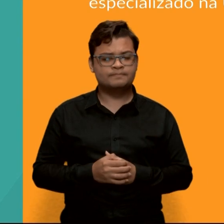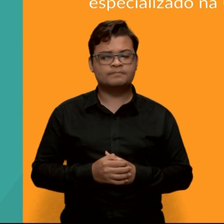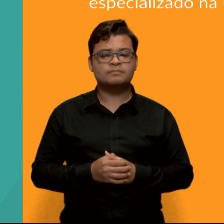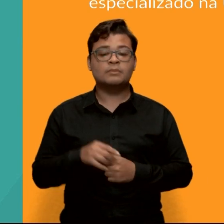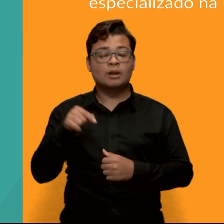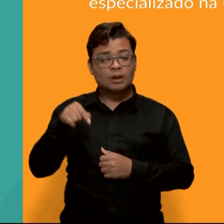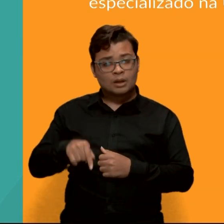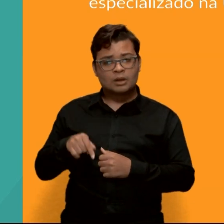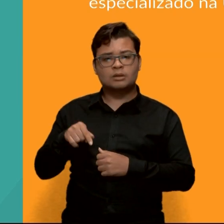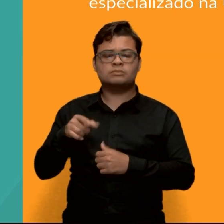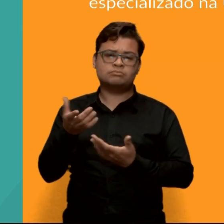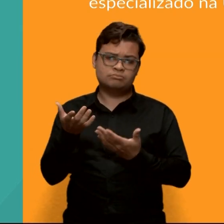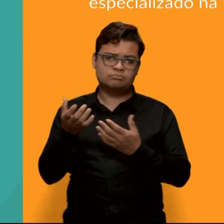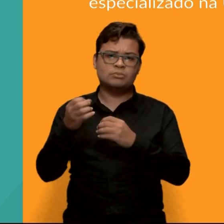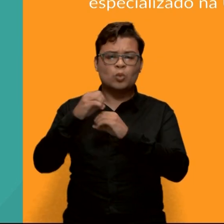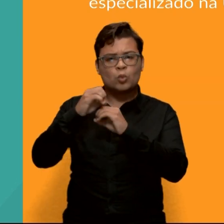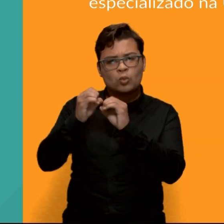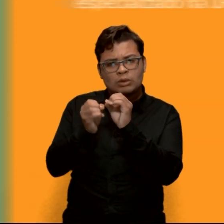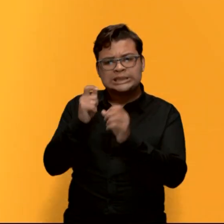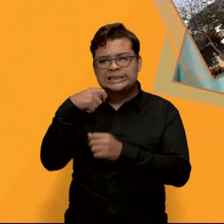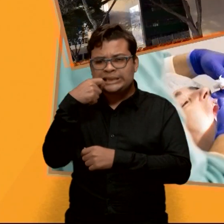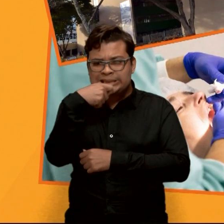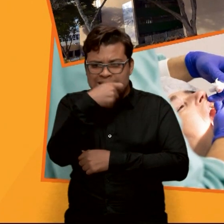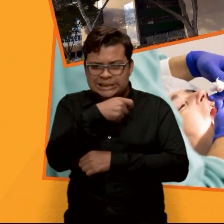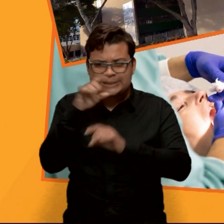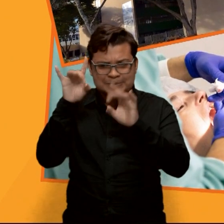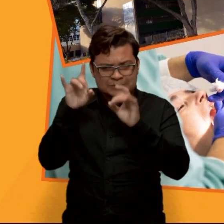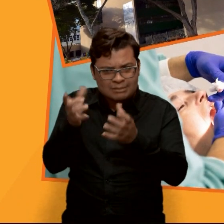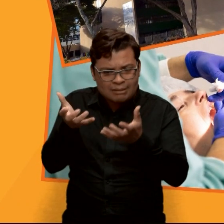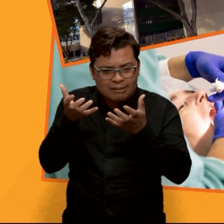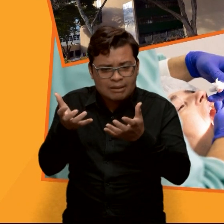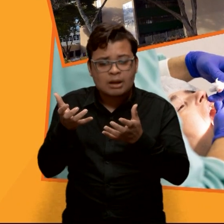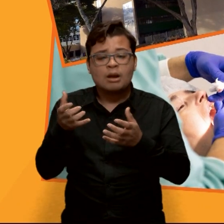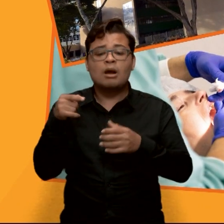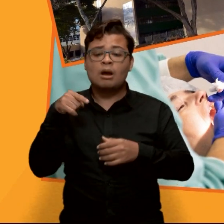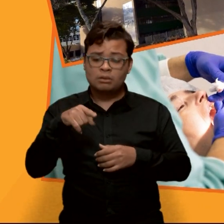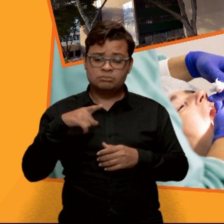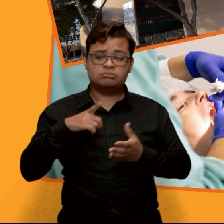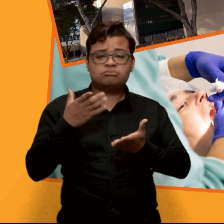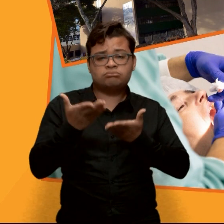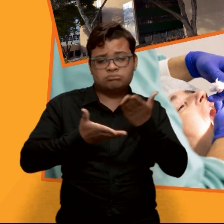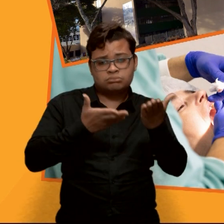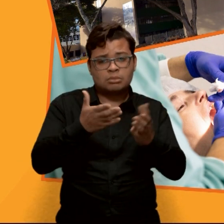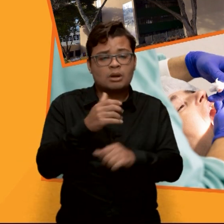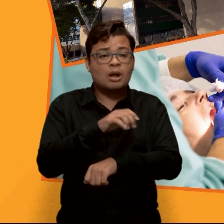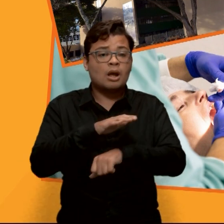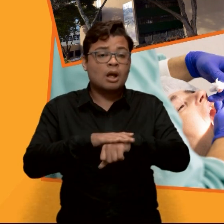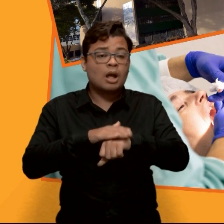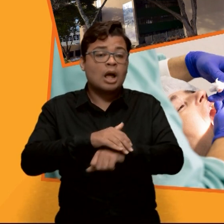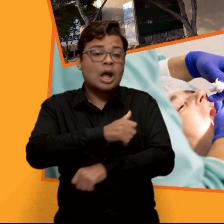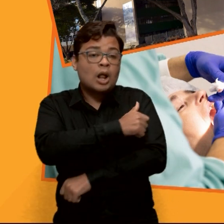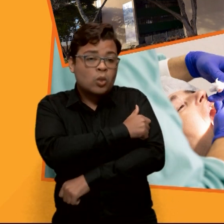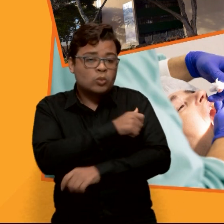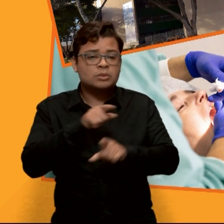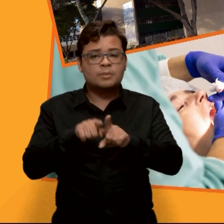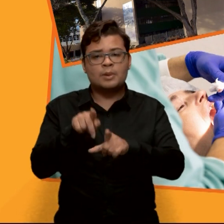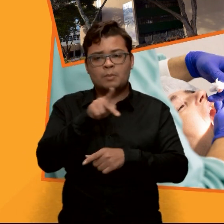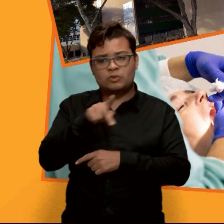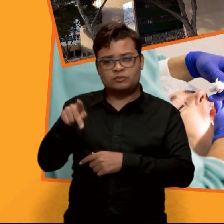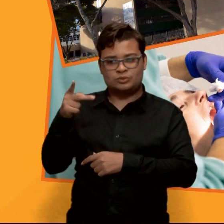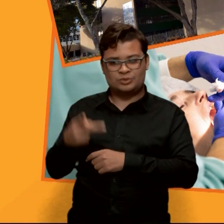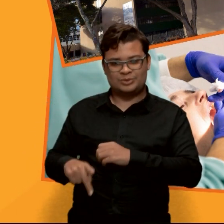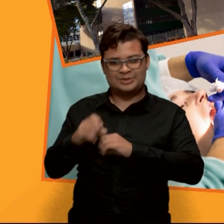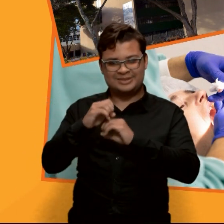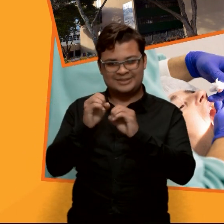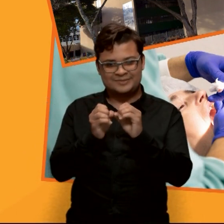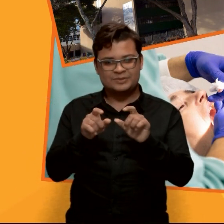Já pensou em buscar tratamento onontológico especializado na UFG? O atendimento é prestado por alunos, professores da